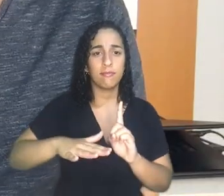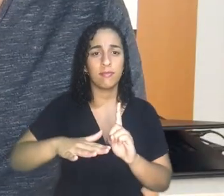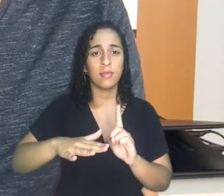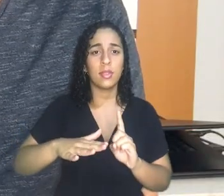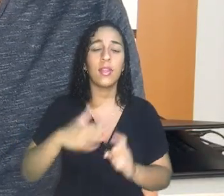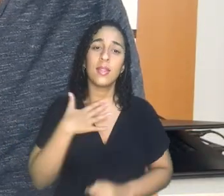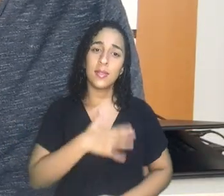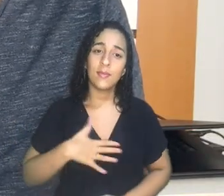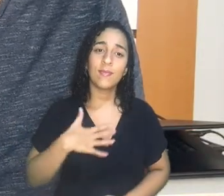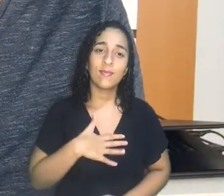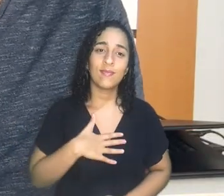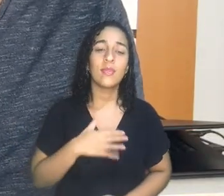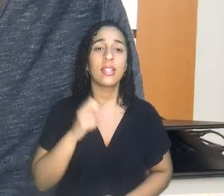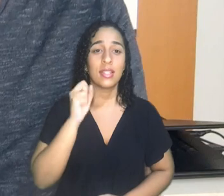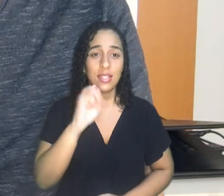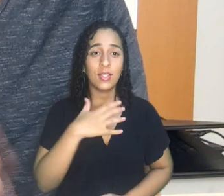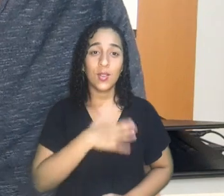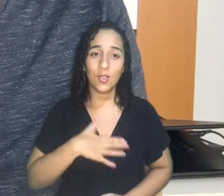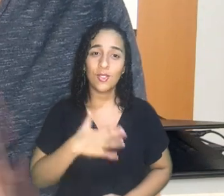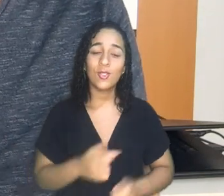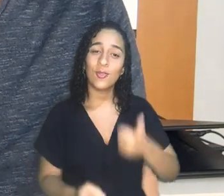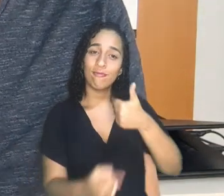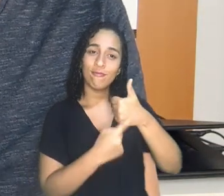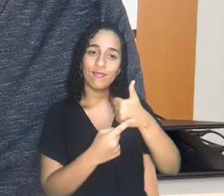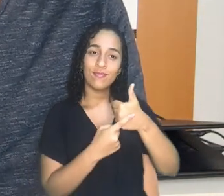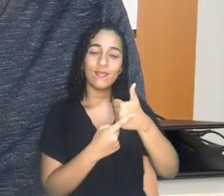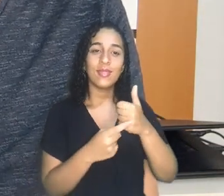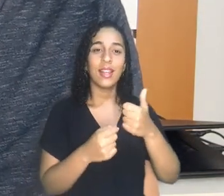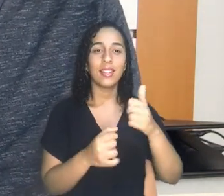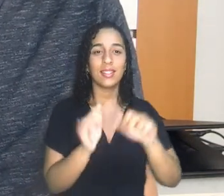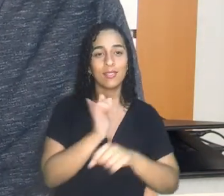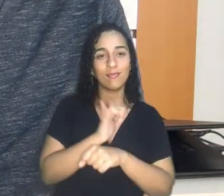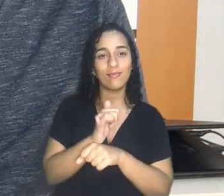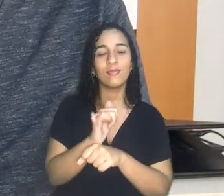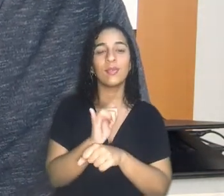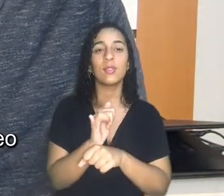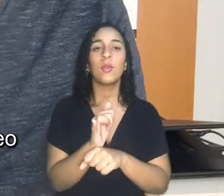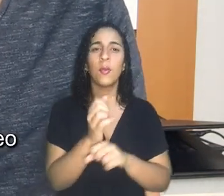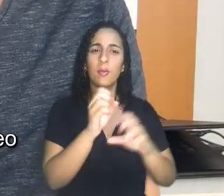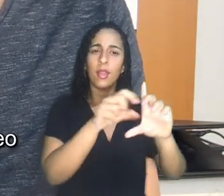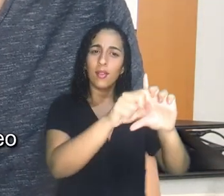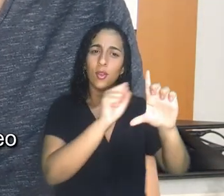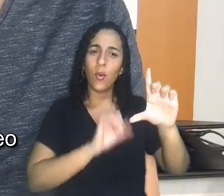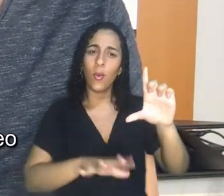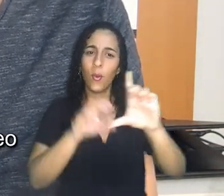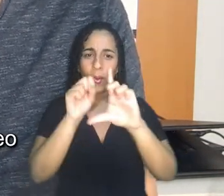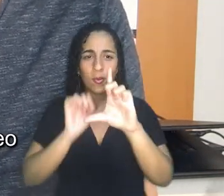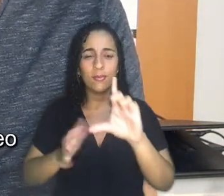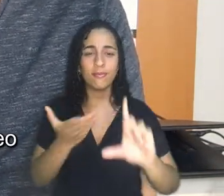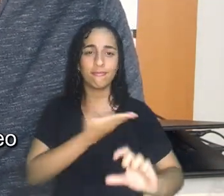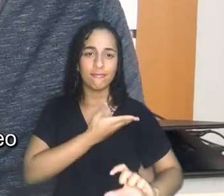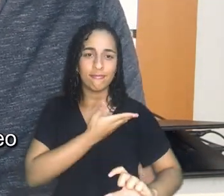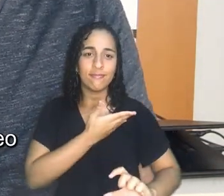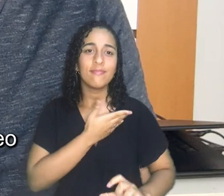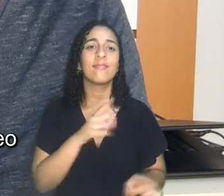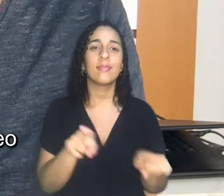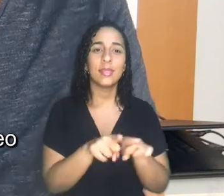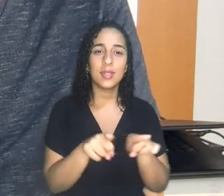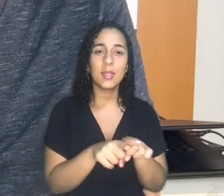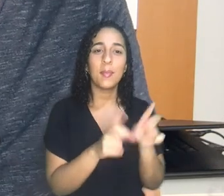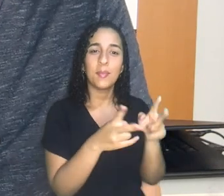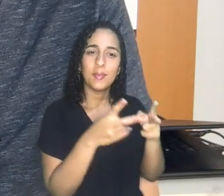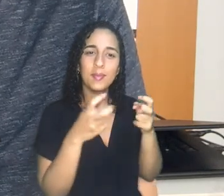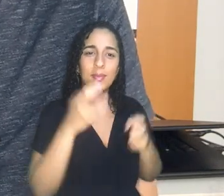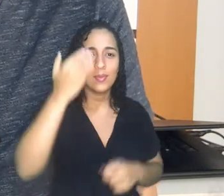Bom, pessoal, foi esse o vídeo. Espero que vocês tenham gostado. Se vocês gostaram, dêem um like e se inscrevam no canal. Não esqueçam de compartilhar esse vídeo com os amigos e